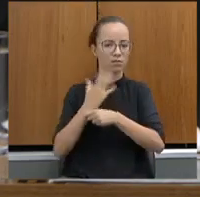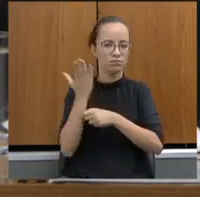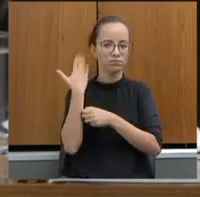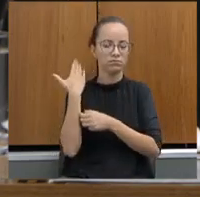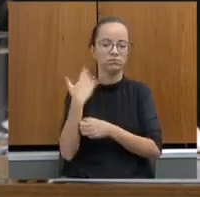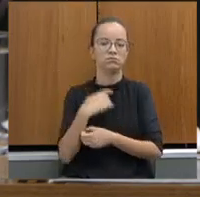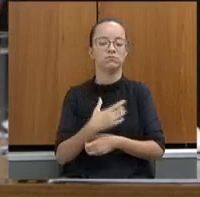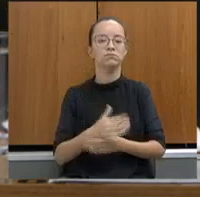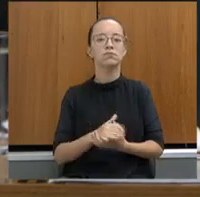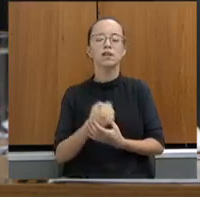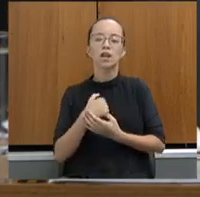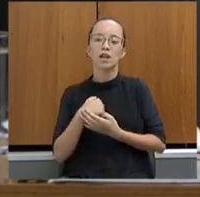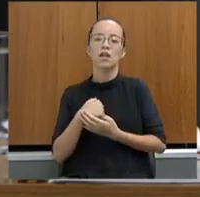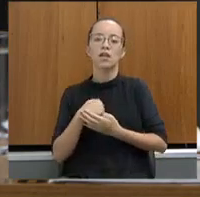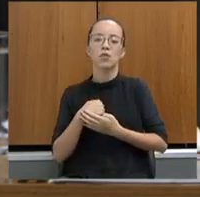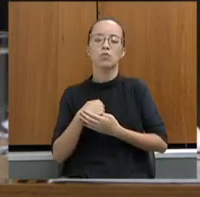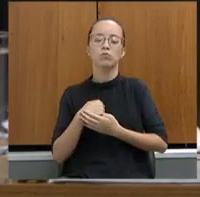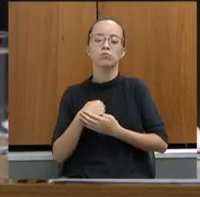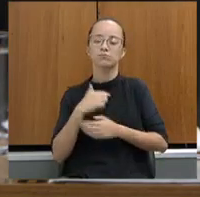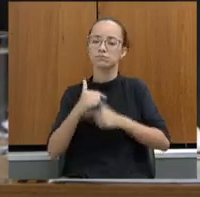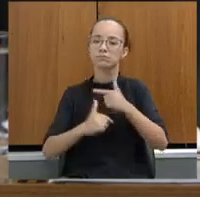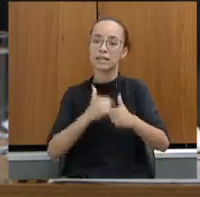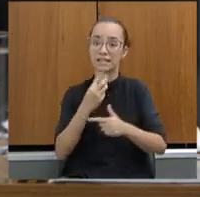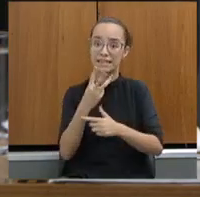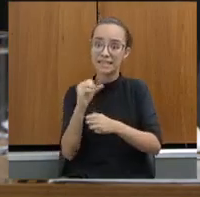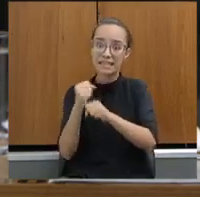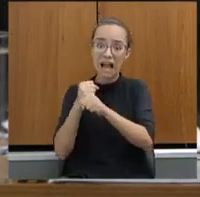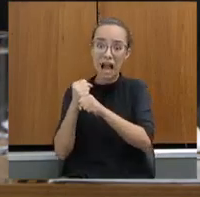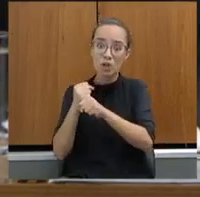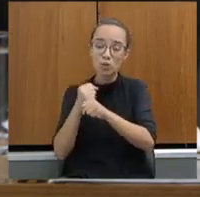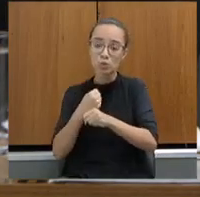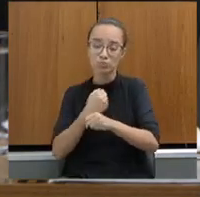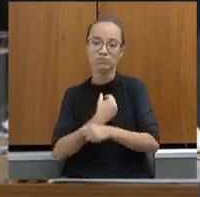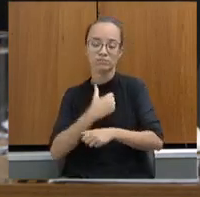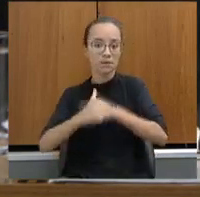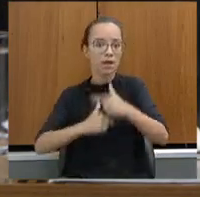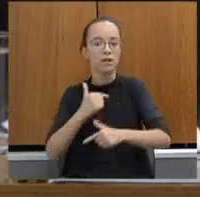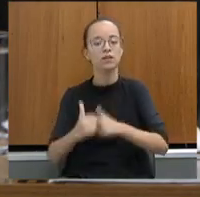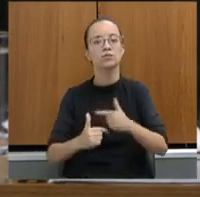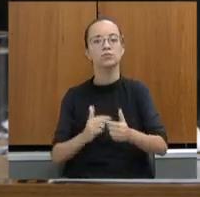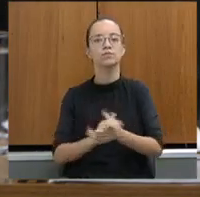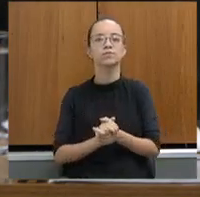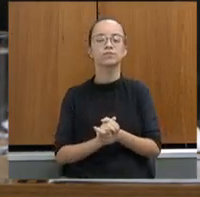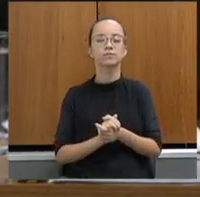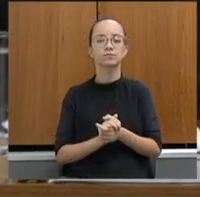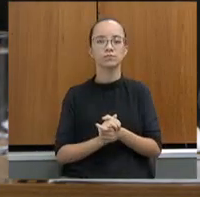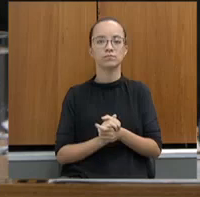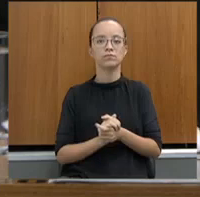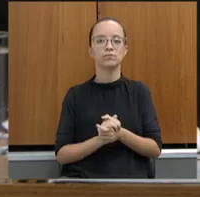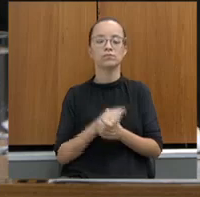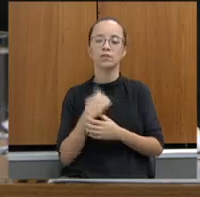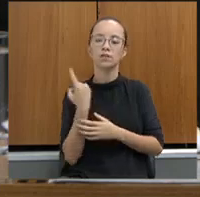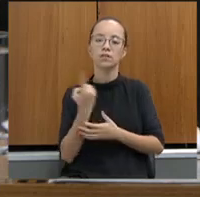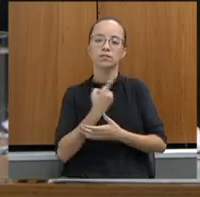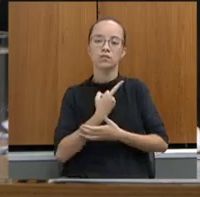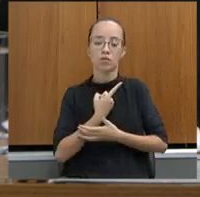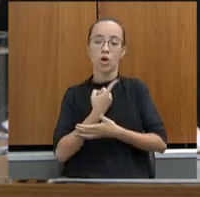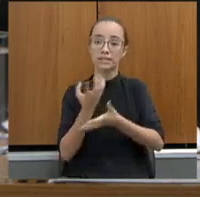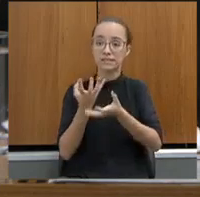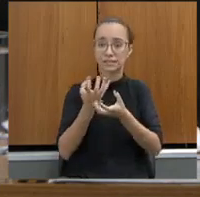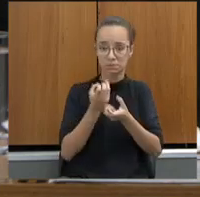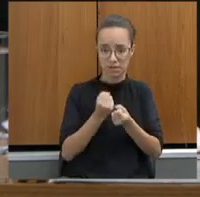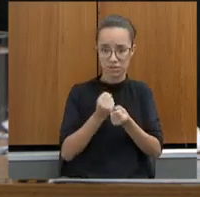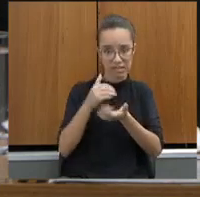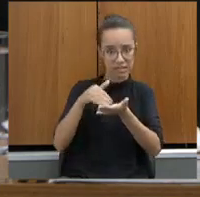como eu fiquei no Ministério Público 30 anos, eu estou falando da minha instituição, nós recebemos, na verdade, não a secretaria, mas